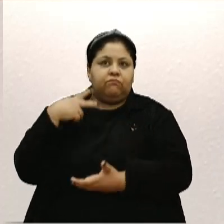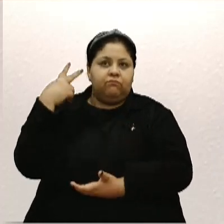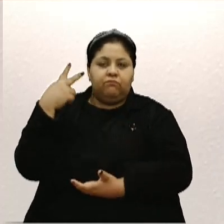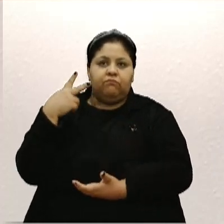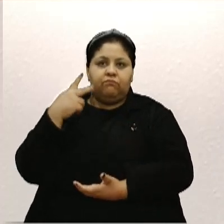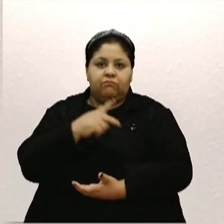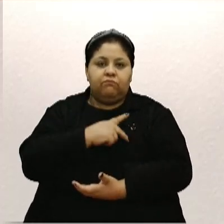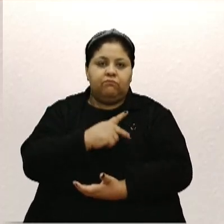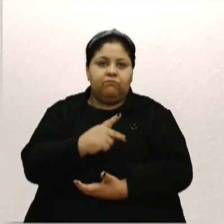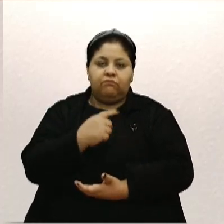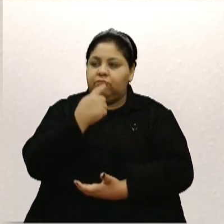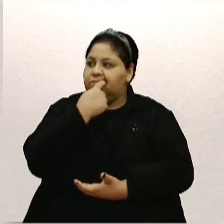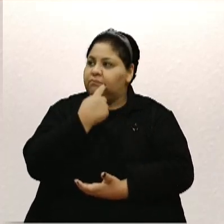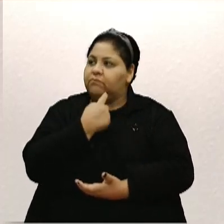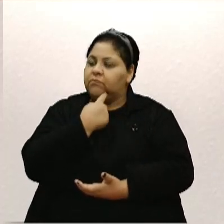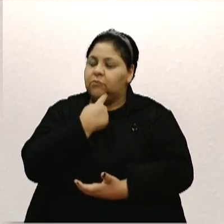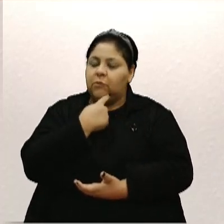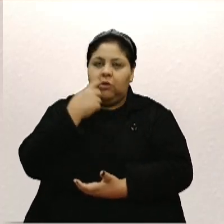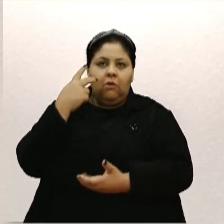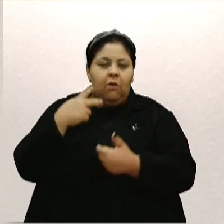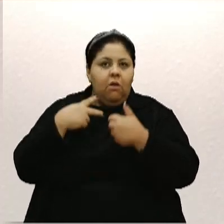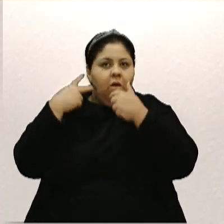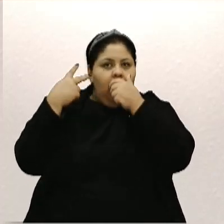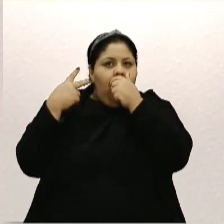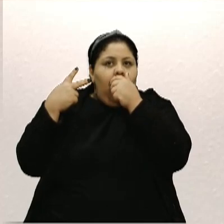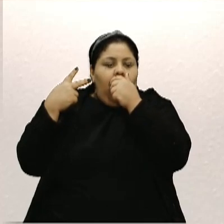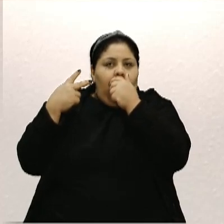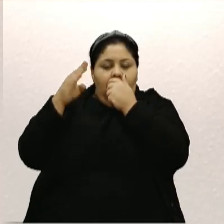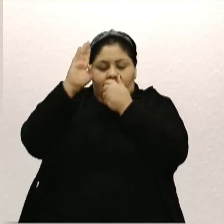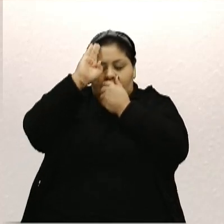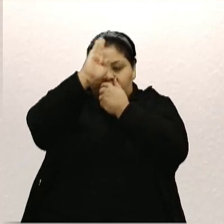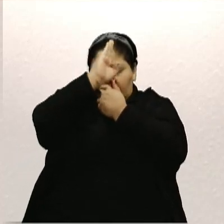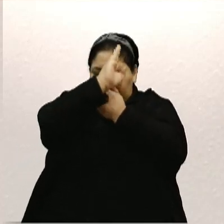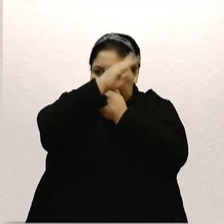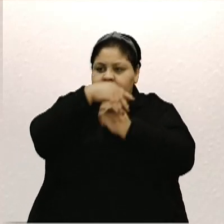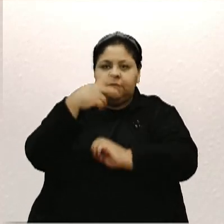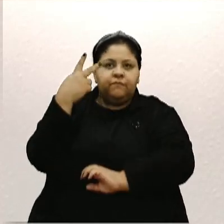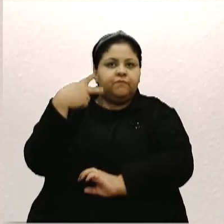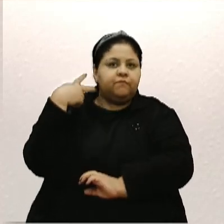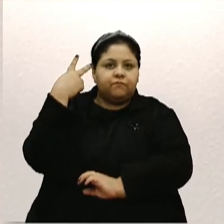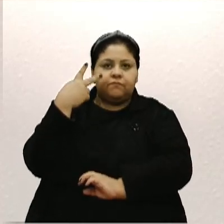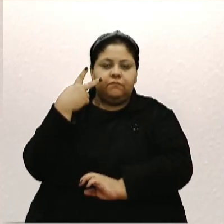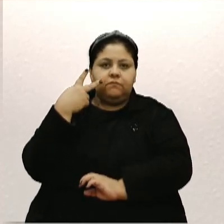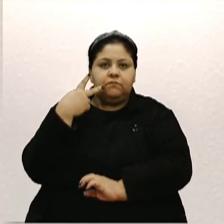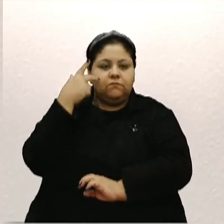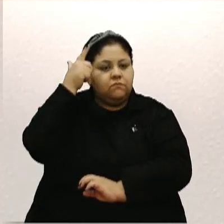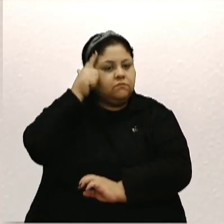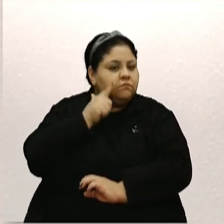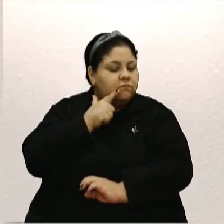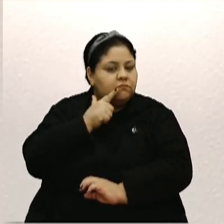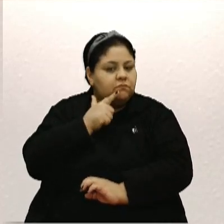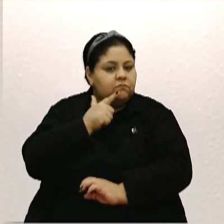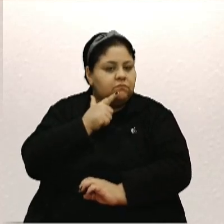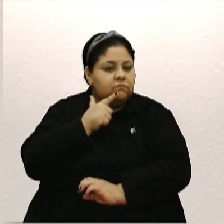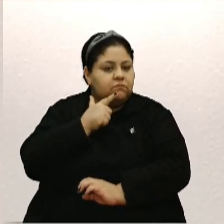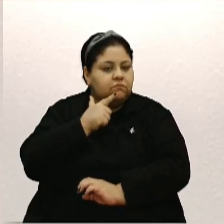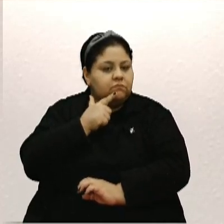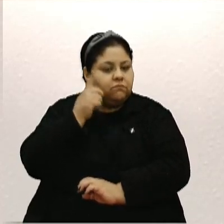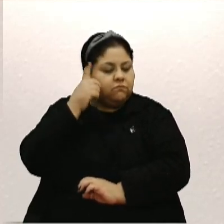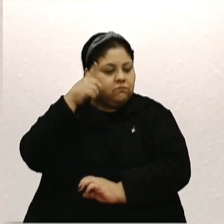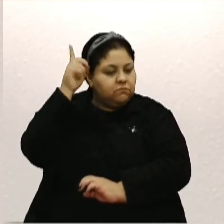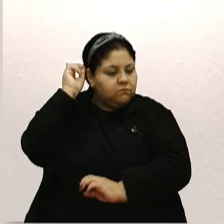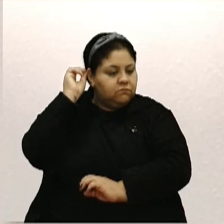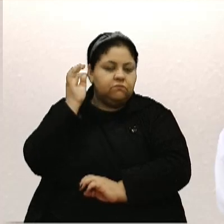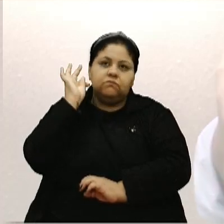vereador presidente Wagner Petrine, vereador relator Adriano Bressan, vereador Lucas Cariato, vereador Lucas Gil e